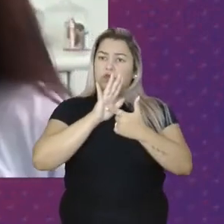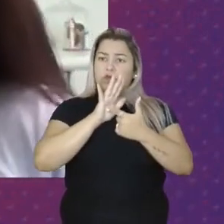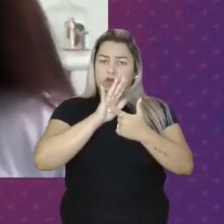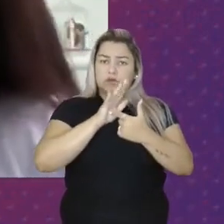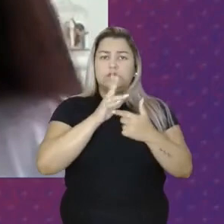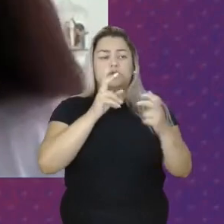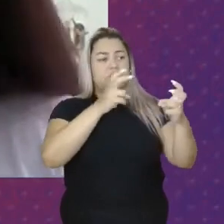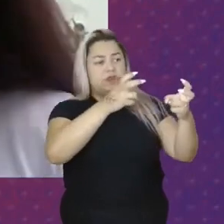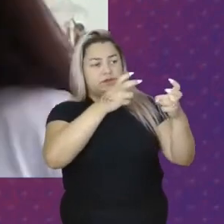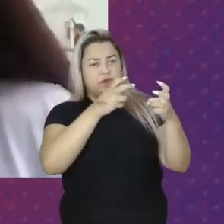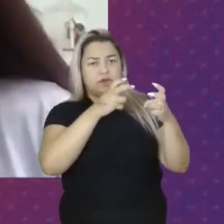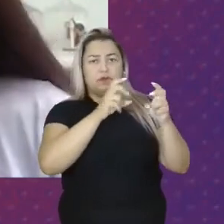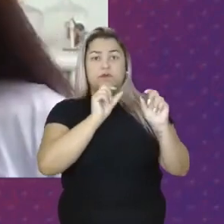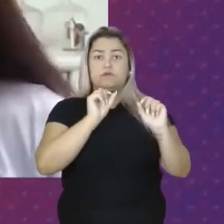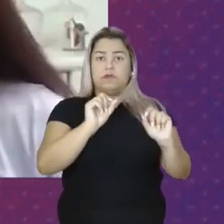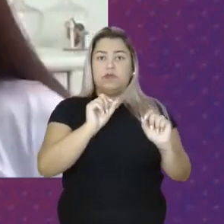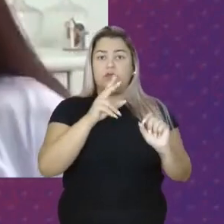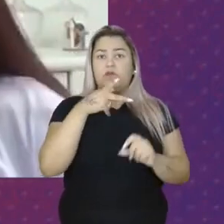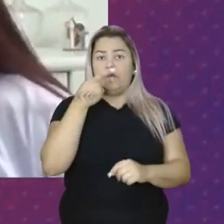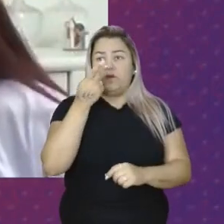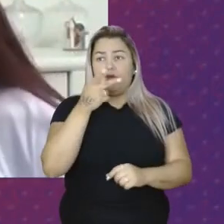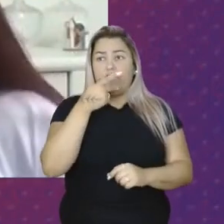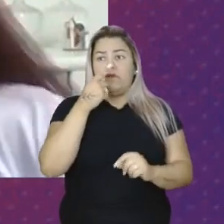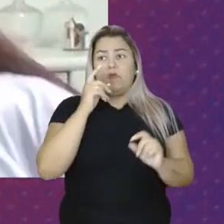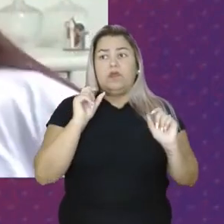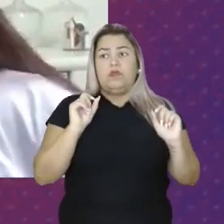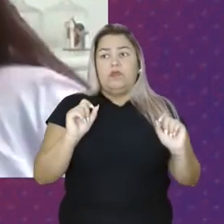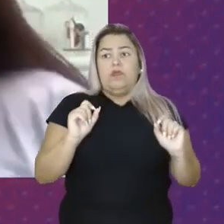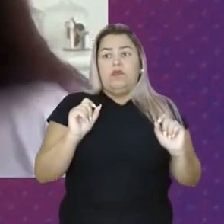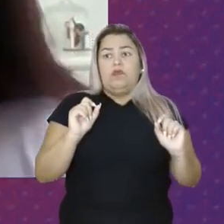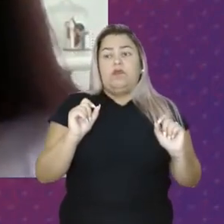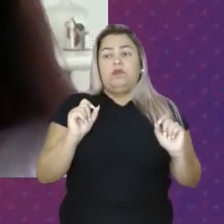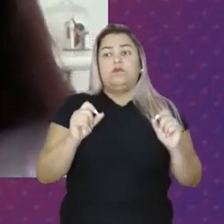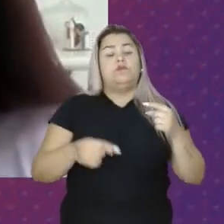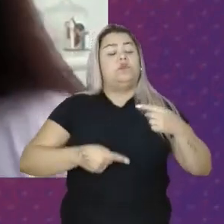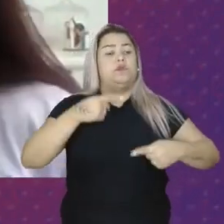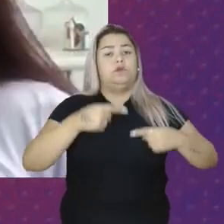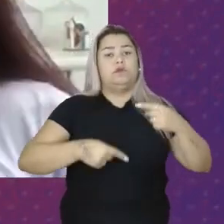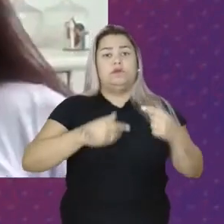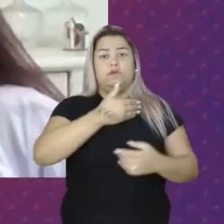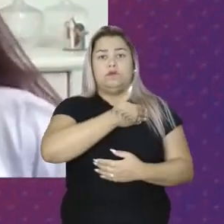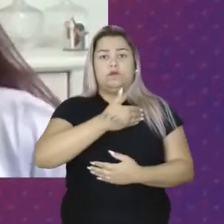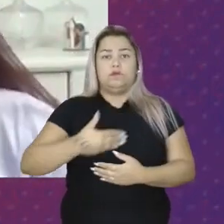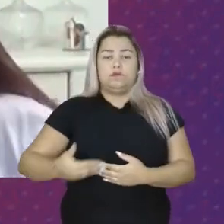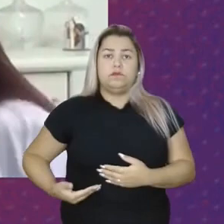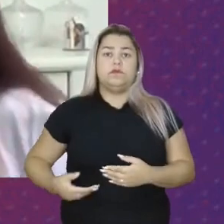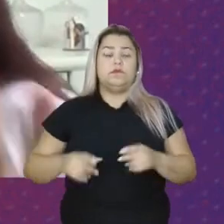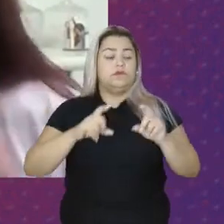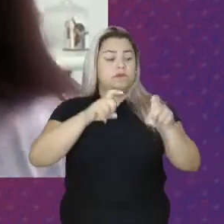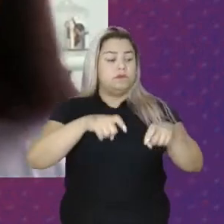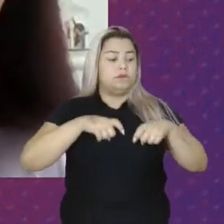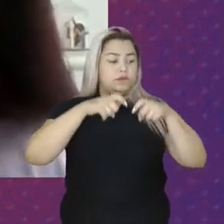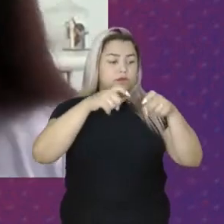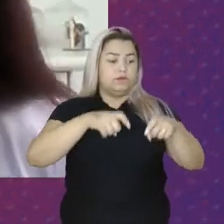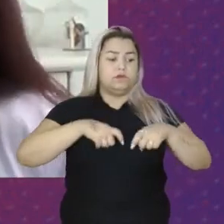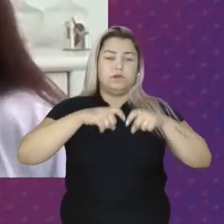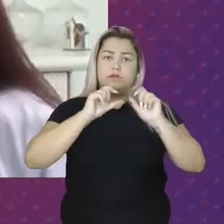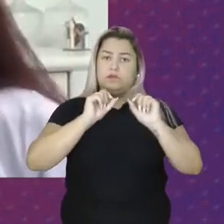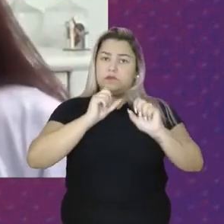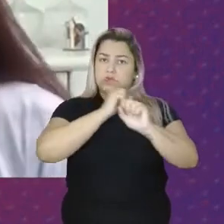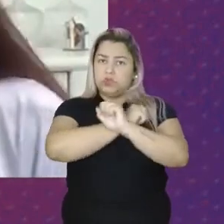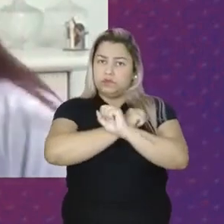Perceber Que quando a gente Fala Em Políticas públicas Para o meio rural Em garantir Em